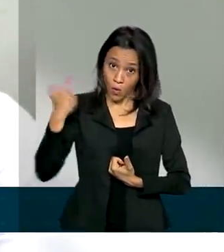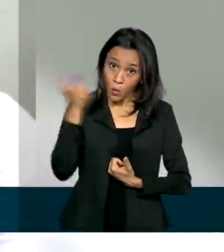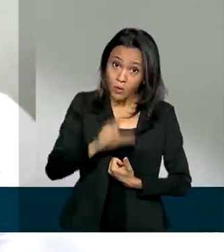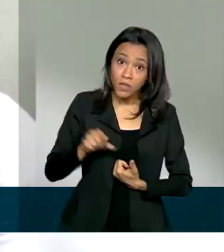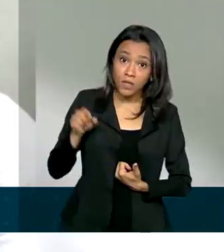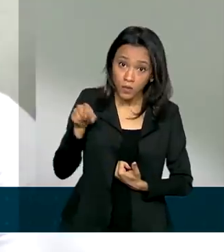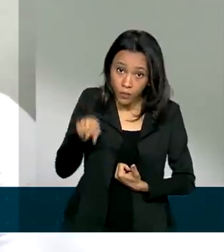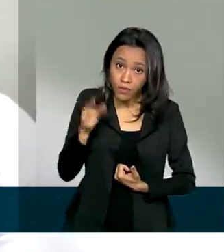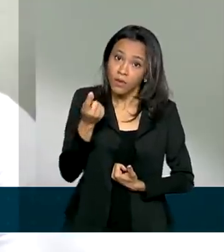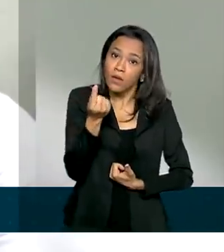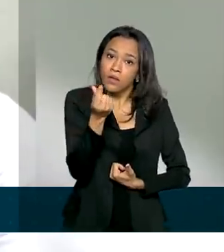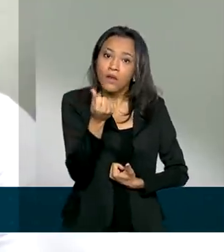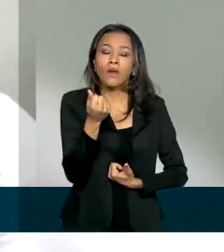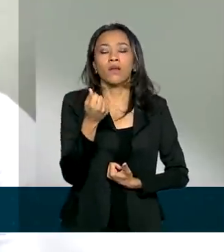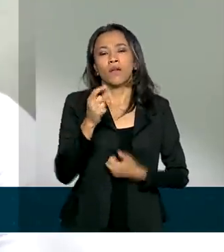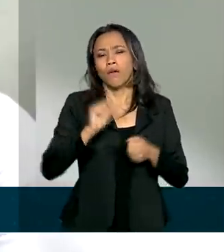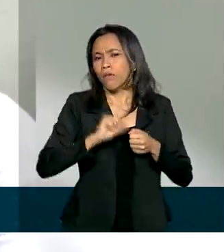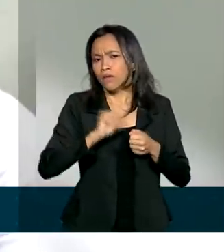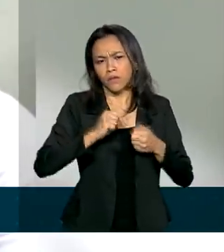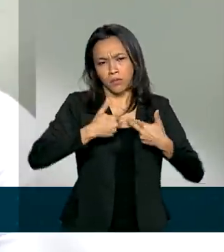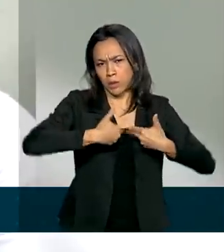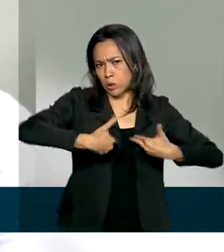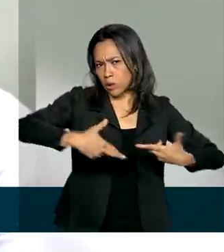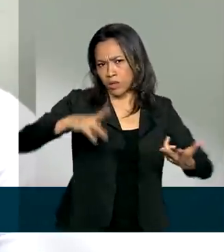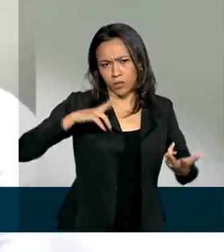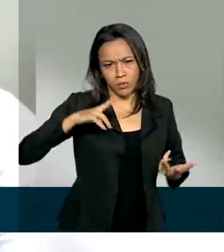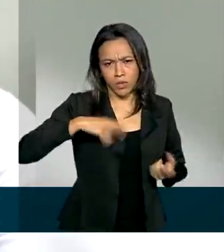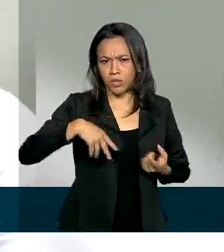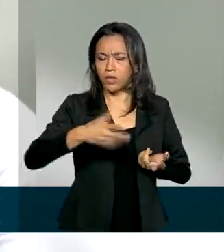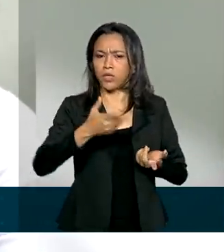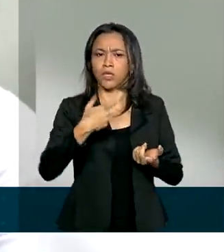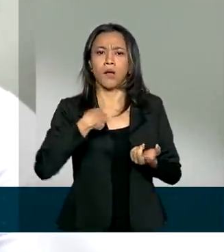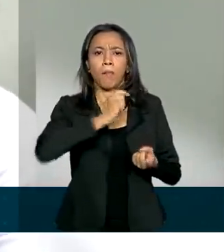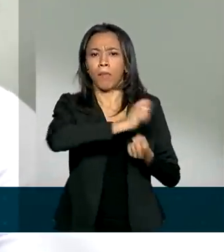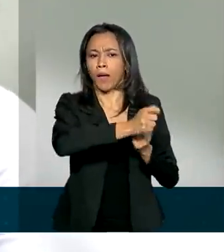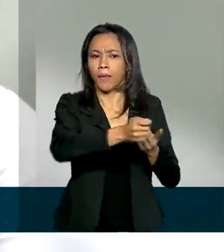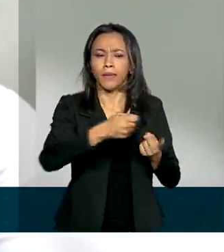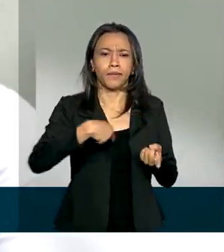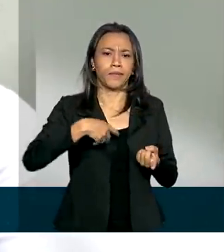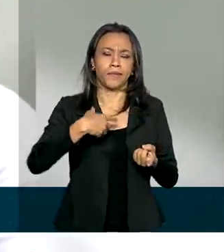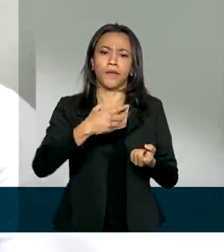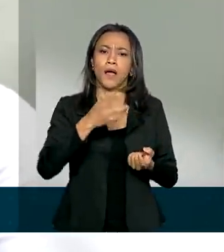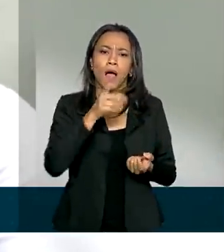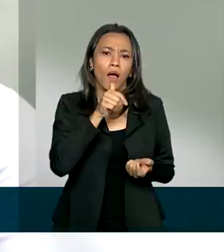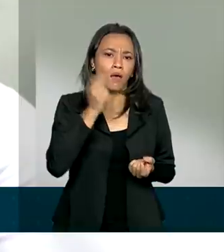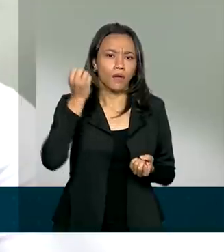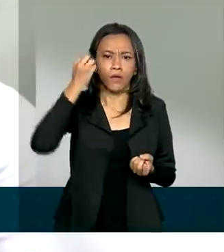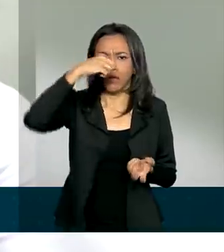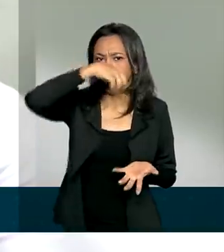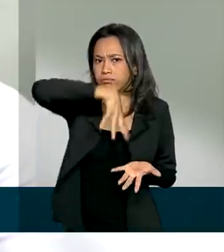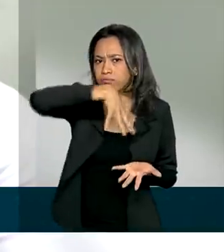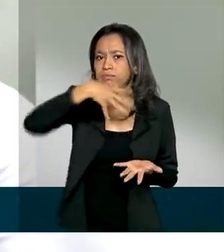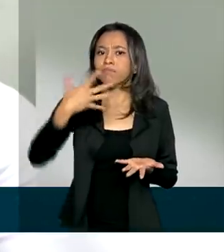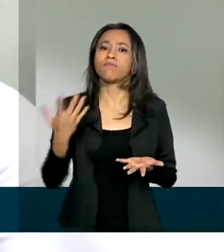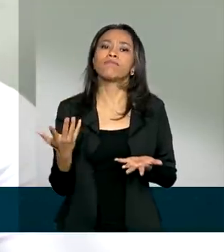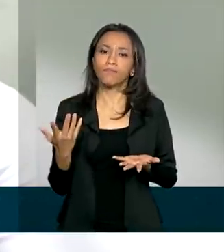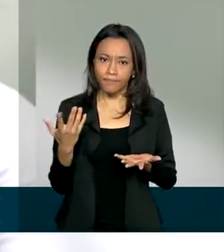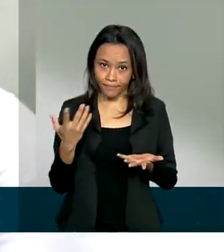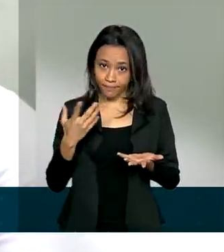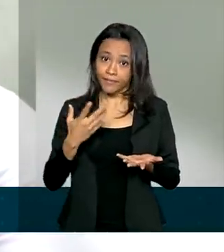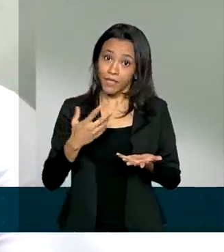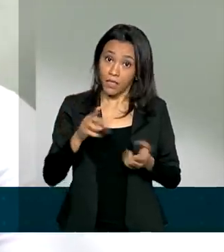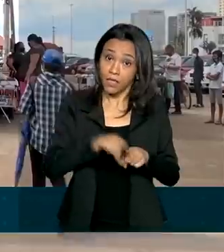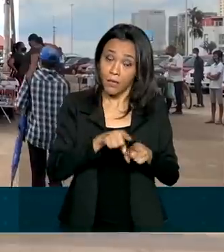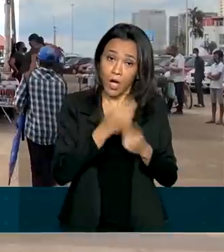manter algumas das minhas obrigações em dias, como pensão alimentícia, água, energia e custeio da